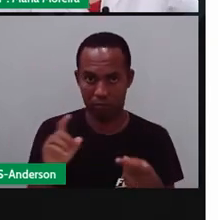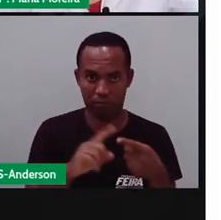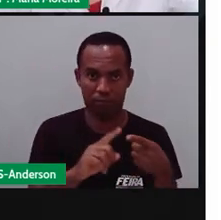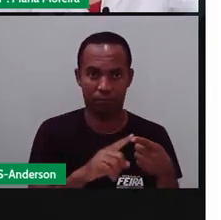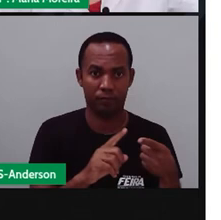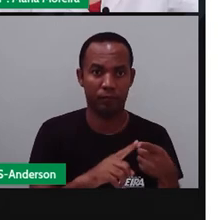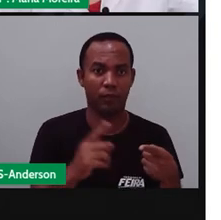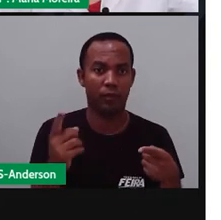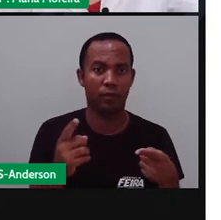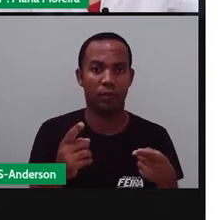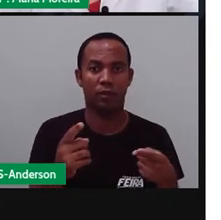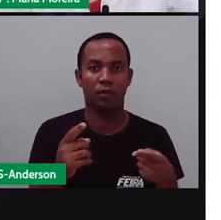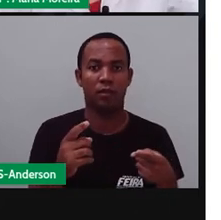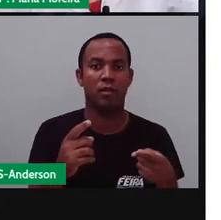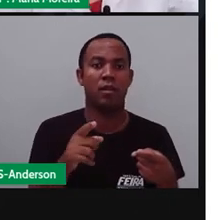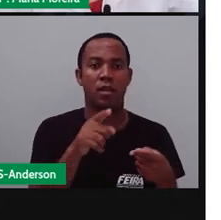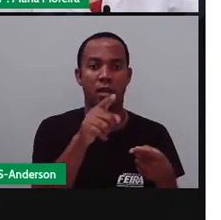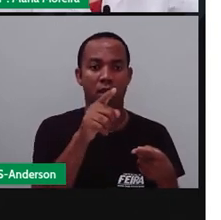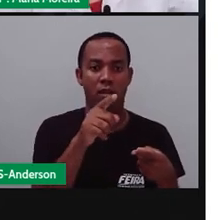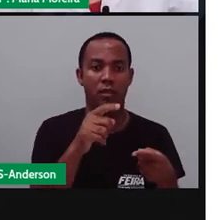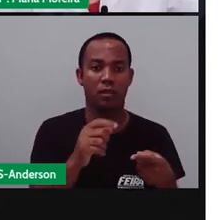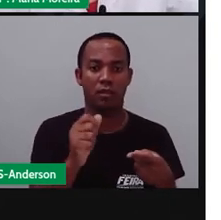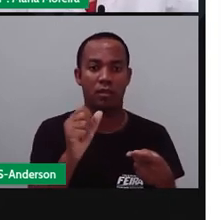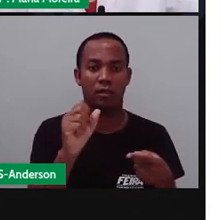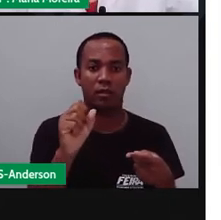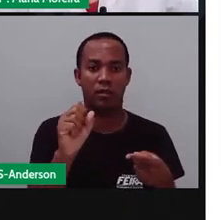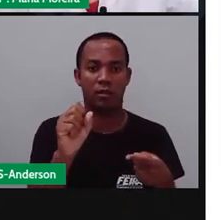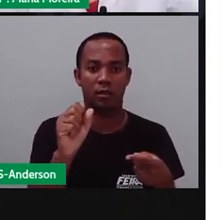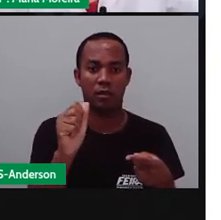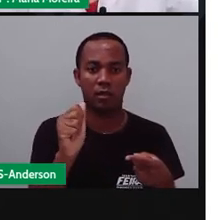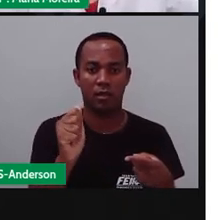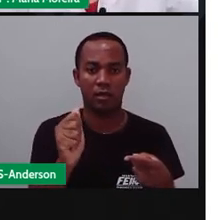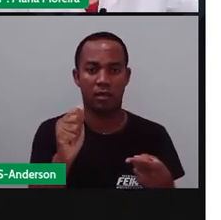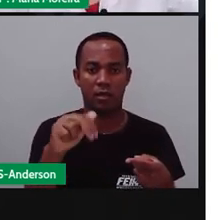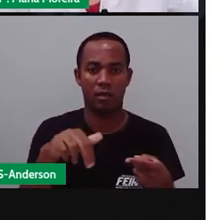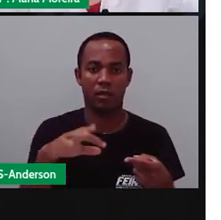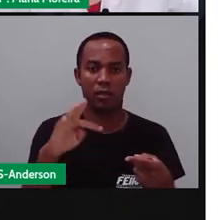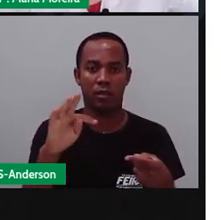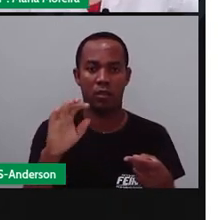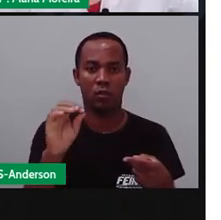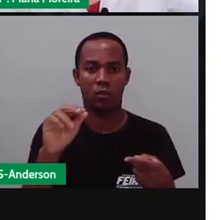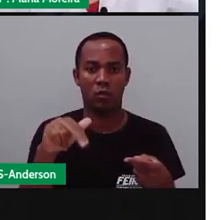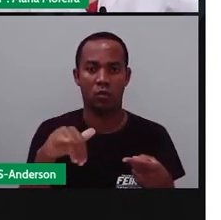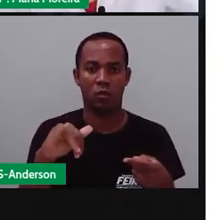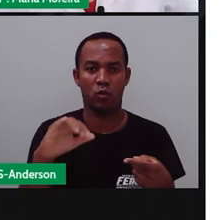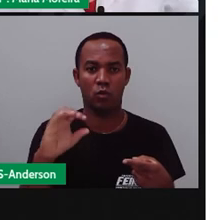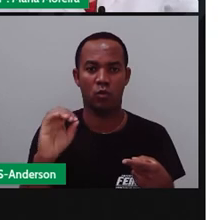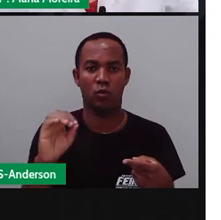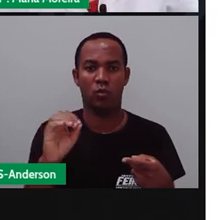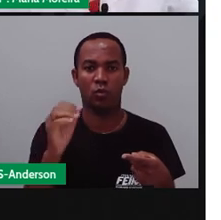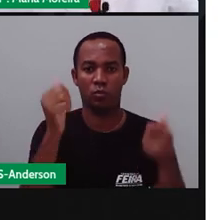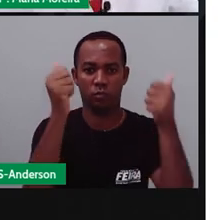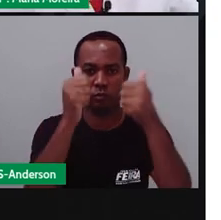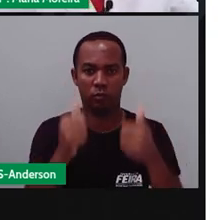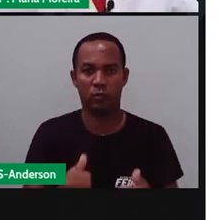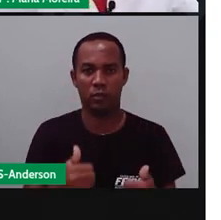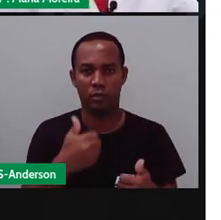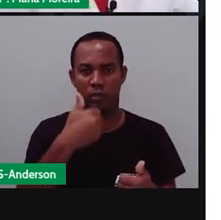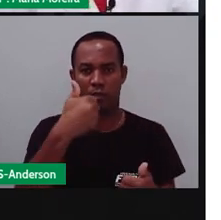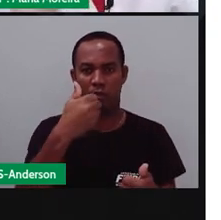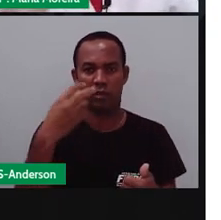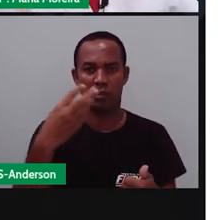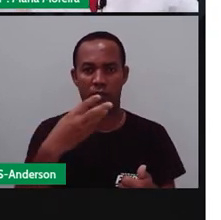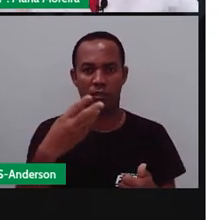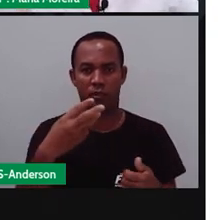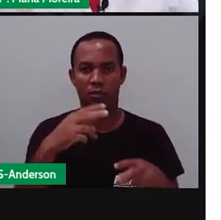que é quando? Em 13 de junho. São João Batista, que é quando? 24 de junho, ou seja, que